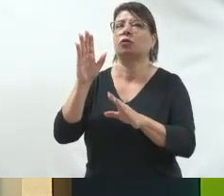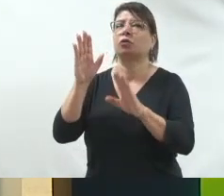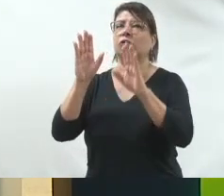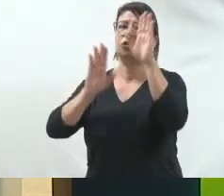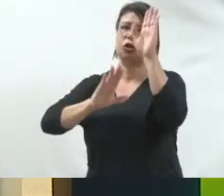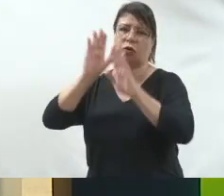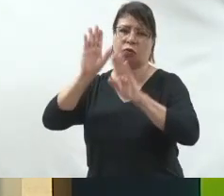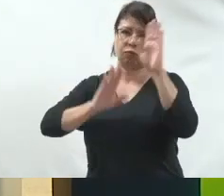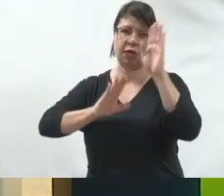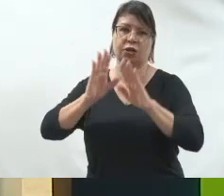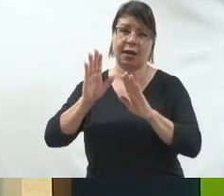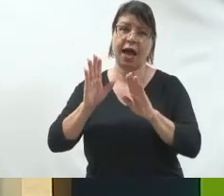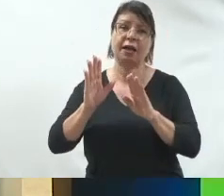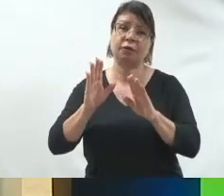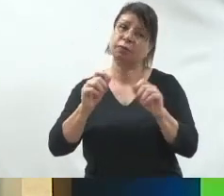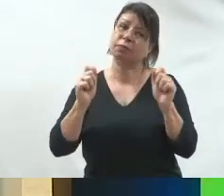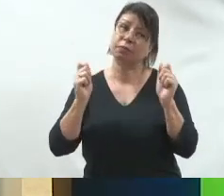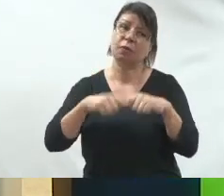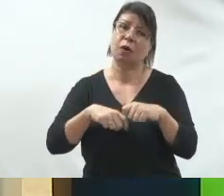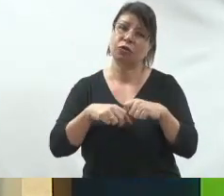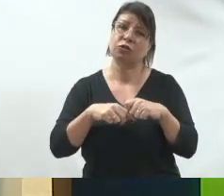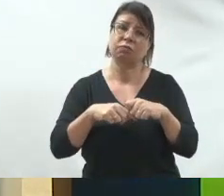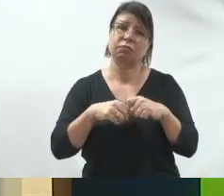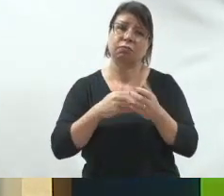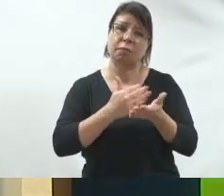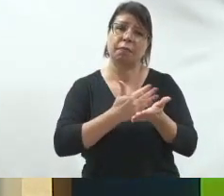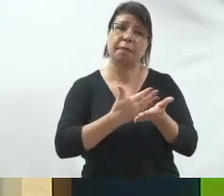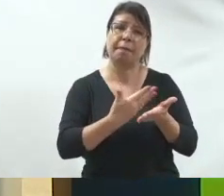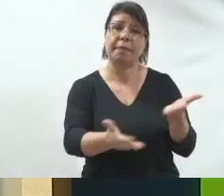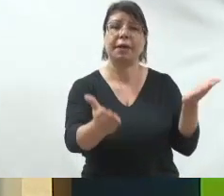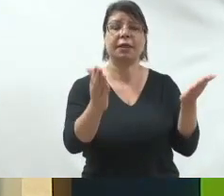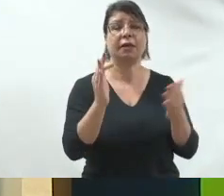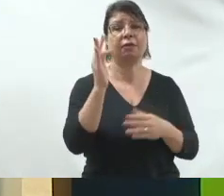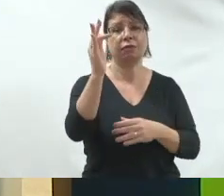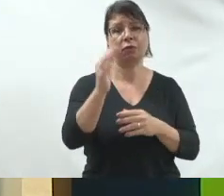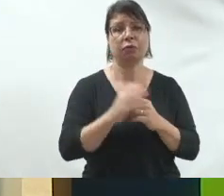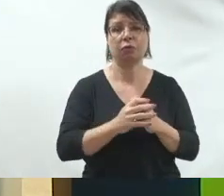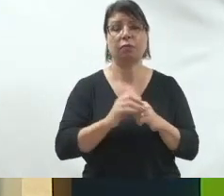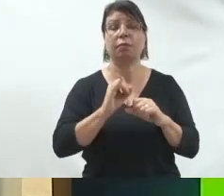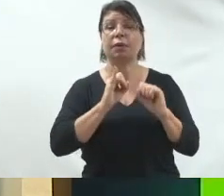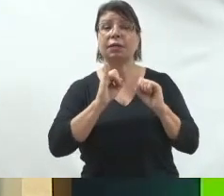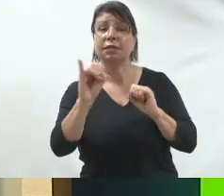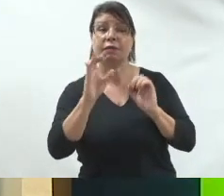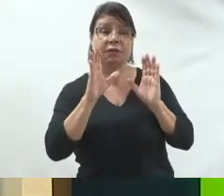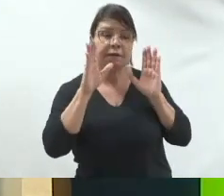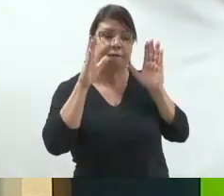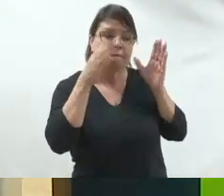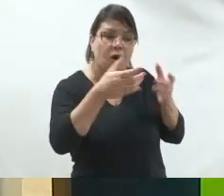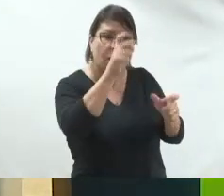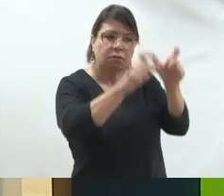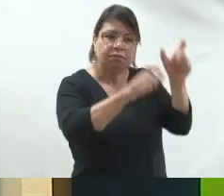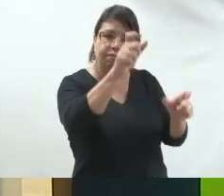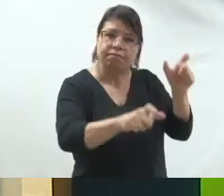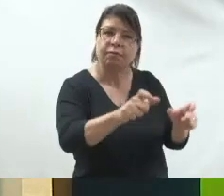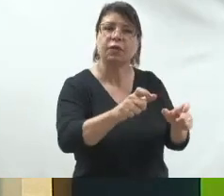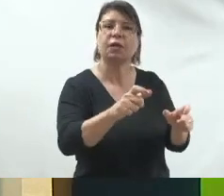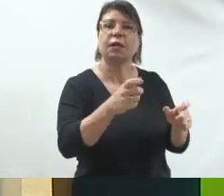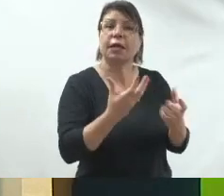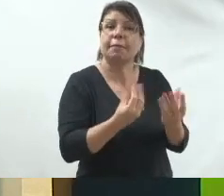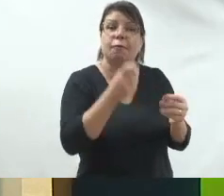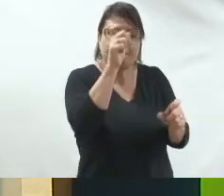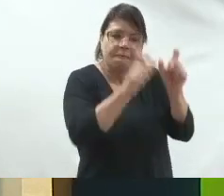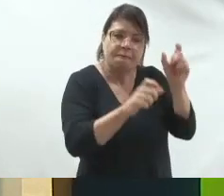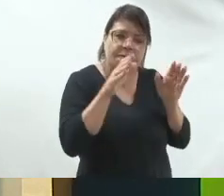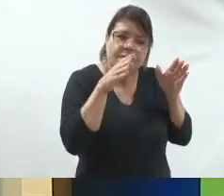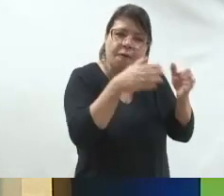matematicamente, ele não te apresente as quantidades, as qualidades necessárias para que te eleja, mesmo que seja para vereador. Lógico que, sabendo que é